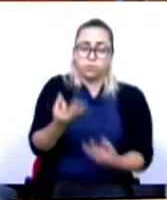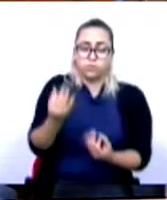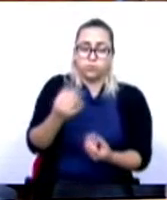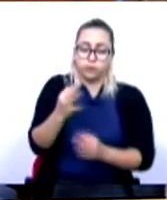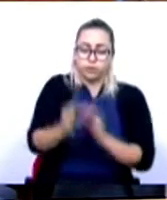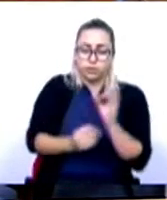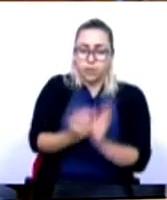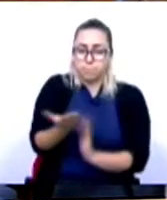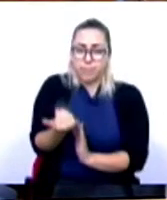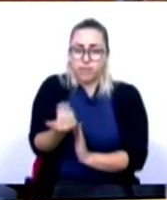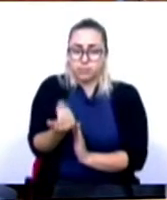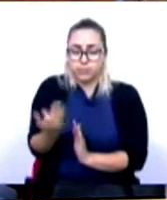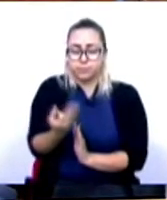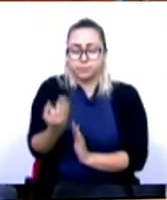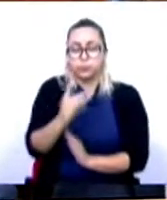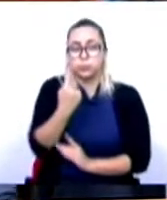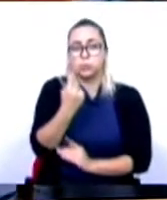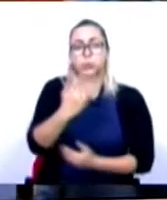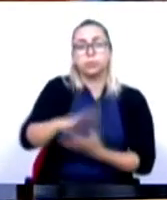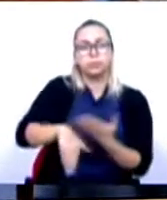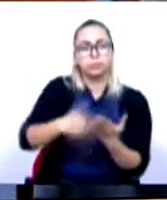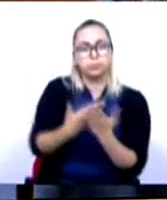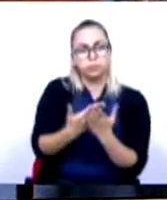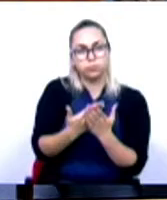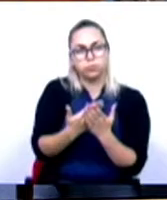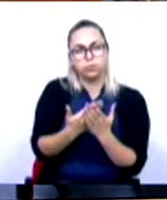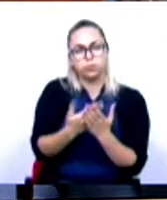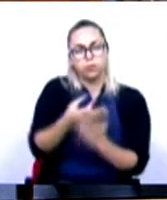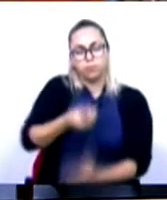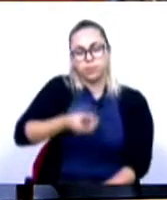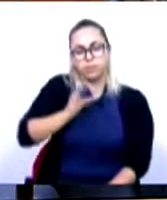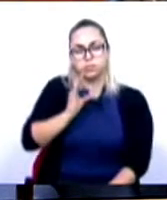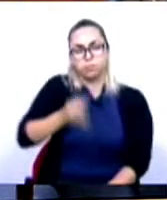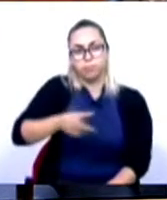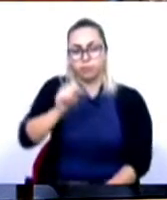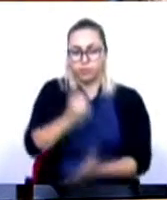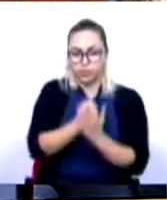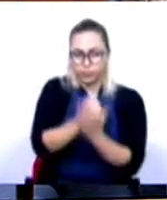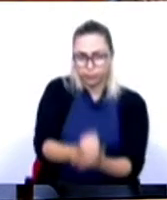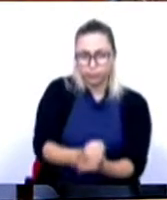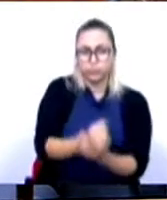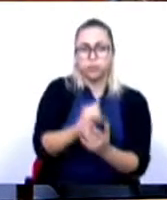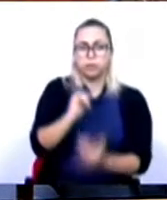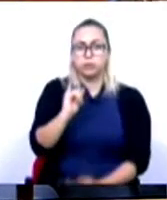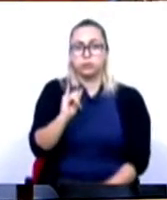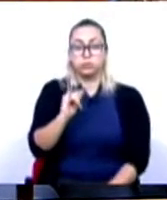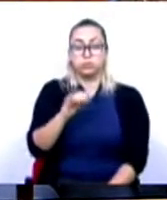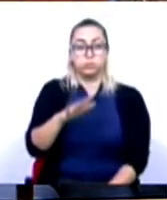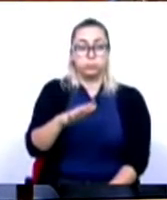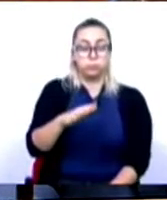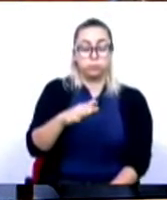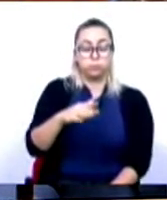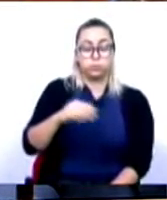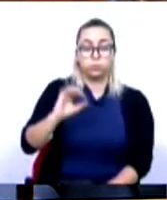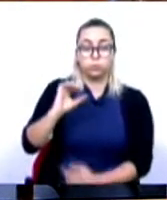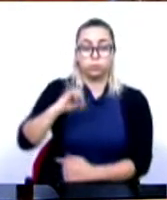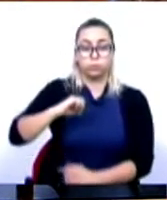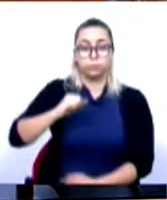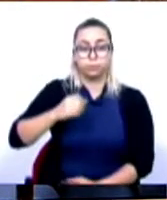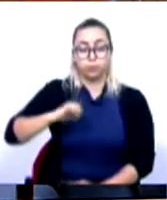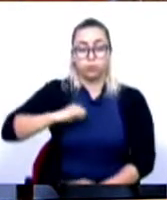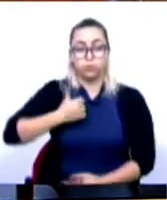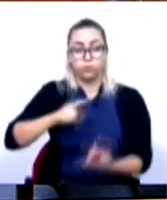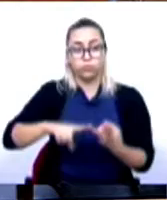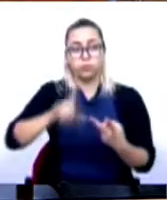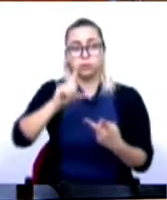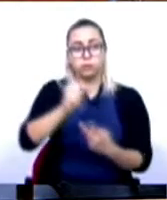insuficiente, uma proposta que o PCP também apoiou, da iniciativa do PEV, do Fundo de Zoraria para as